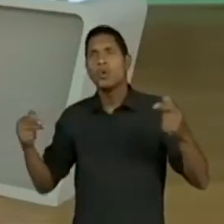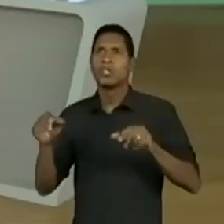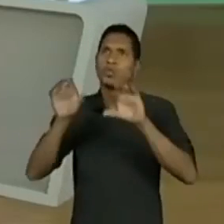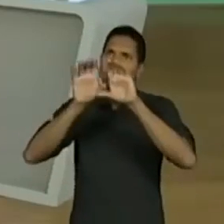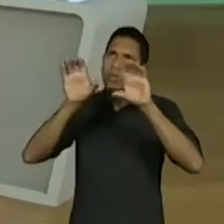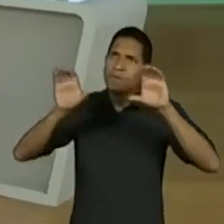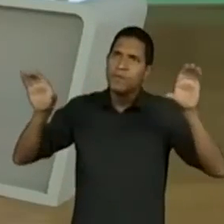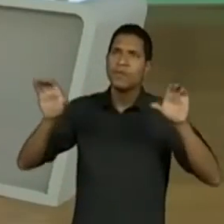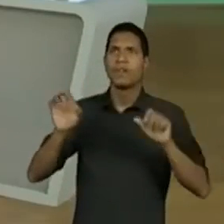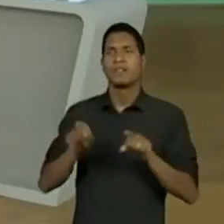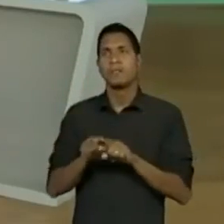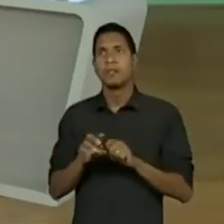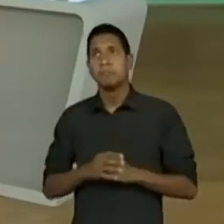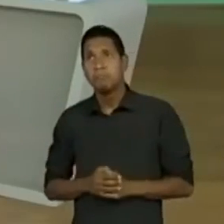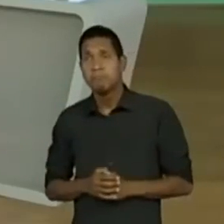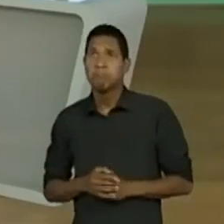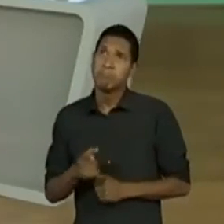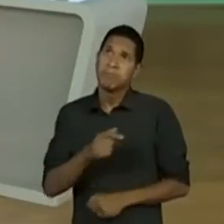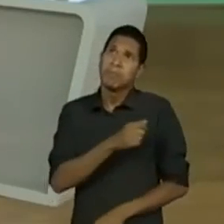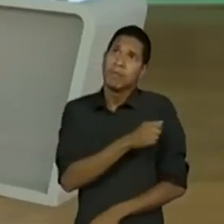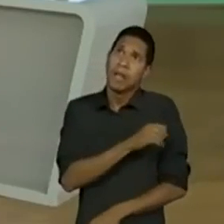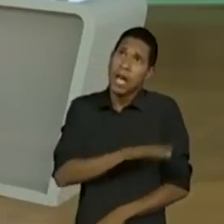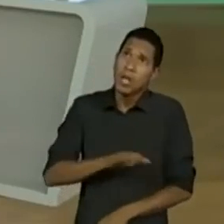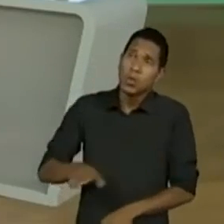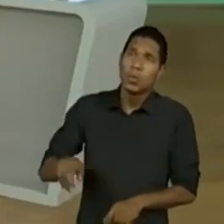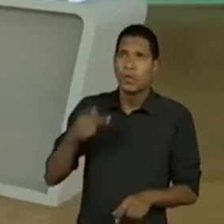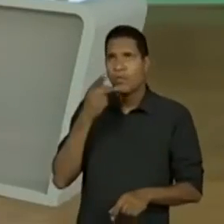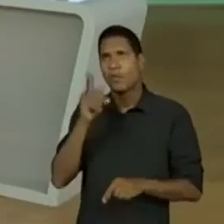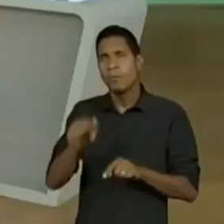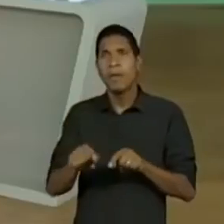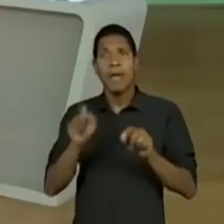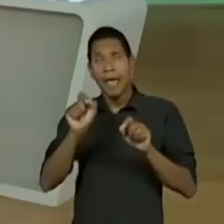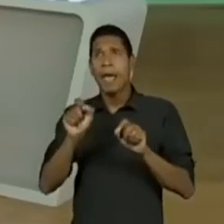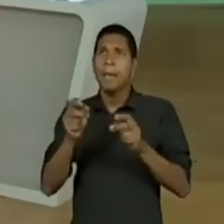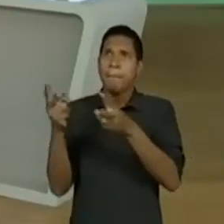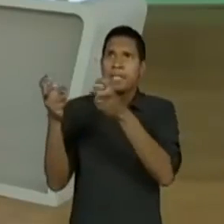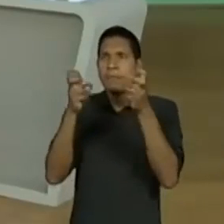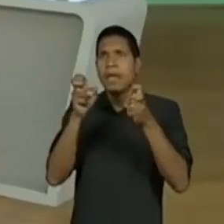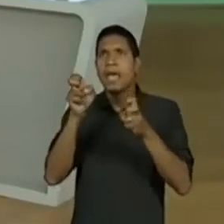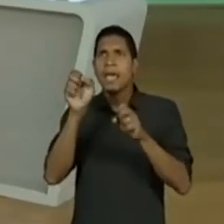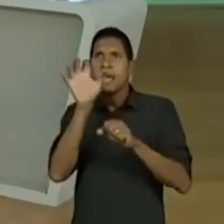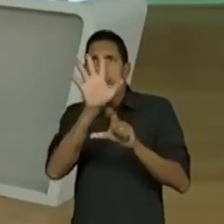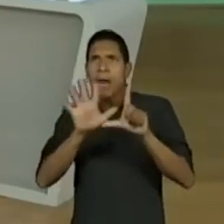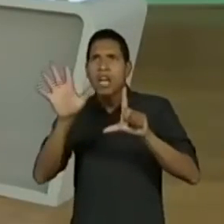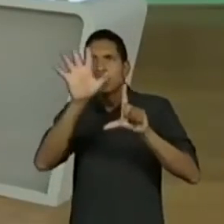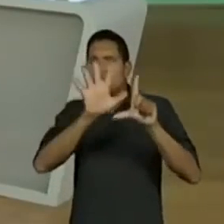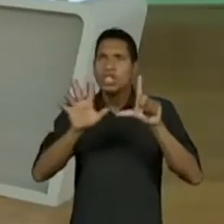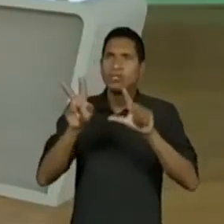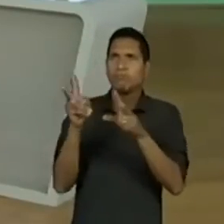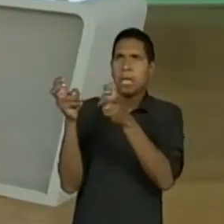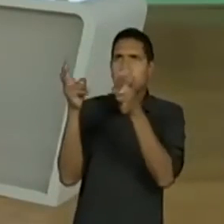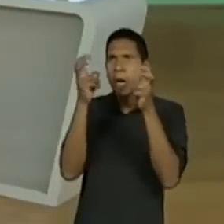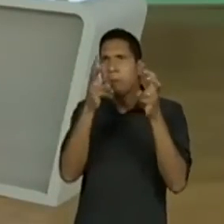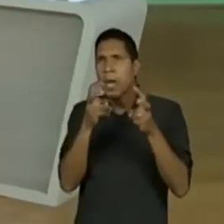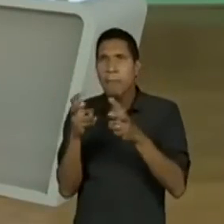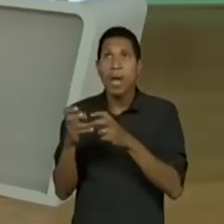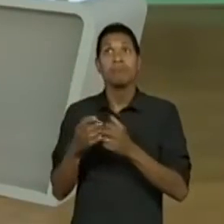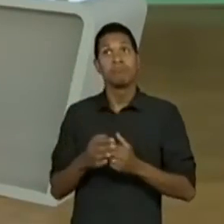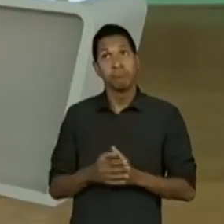colocaram que tem tudo a ver com a leitura de imagens. Legal, gente. Muito bom.